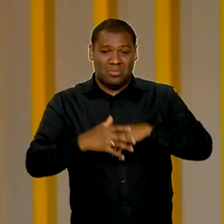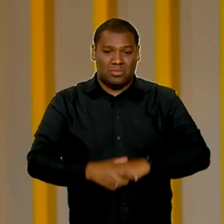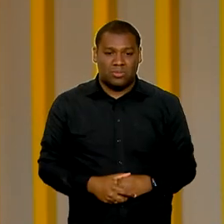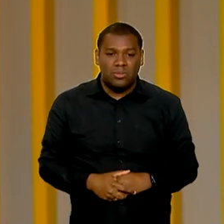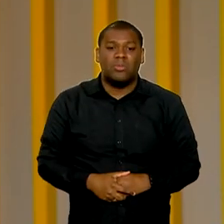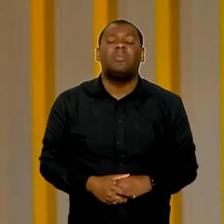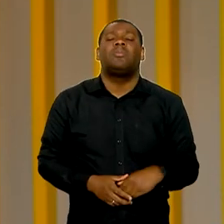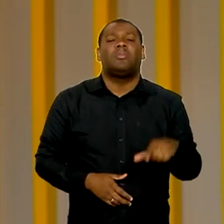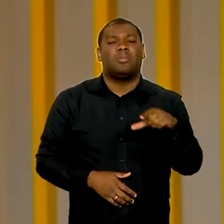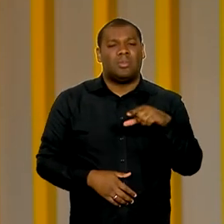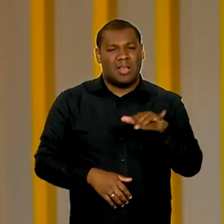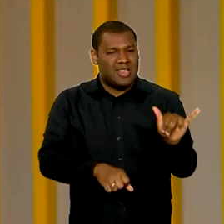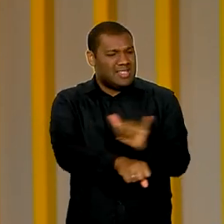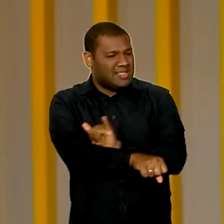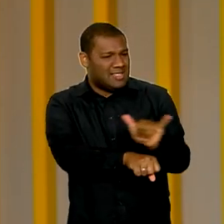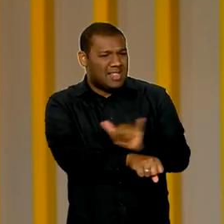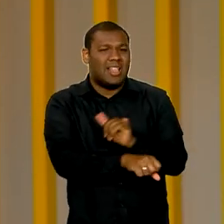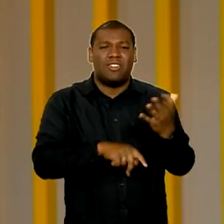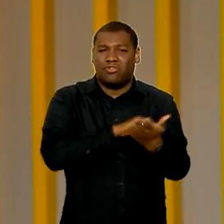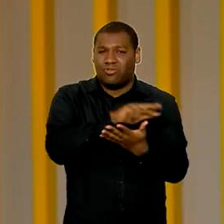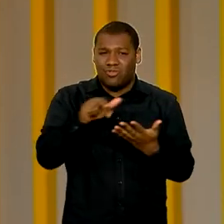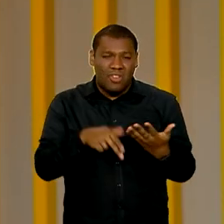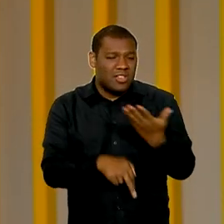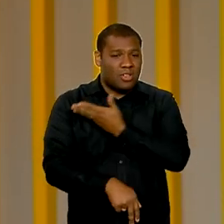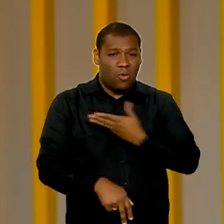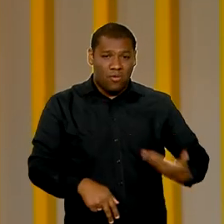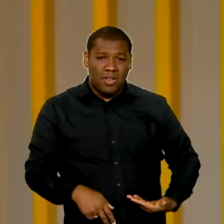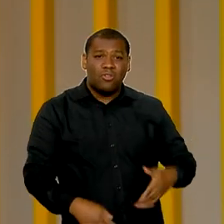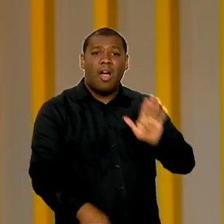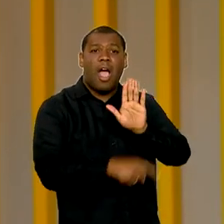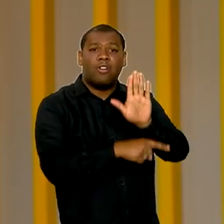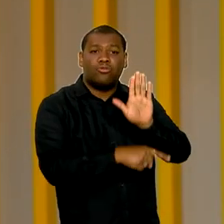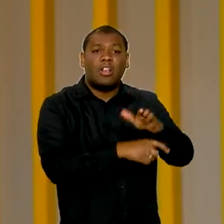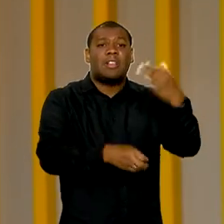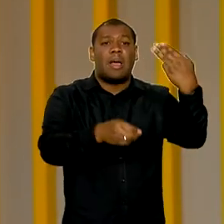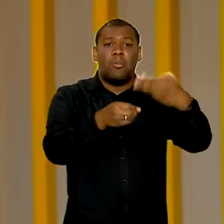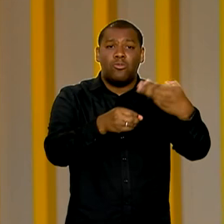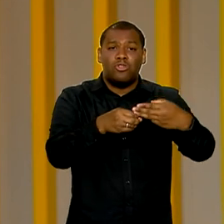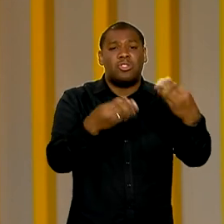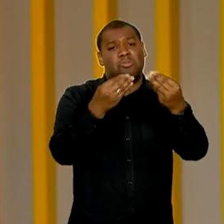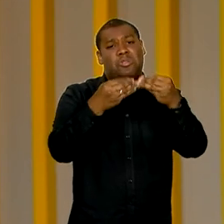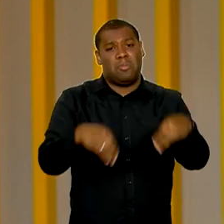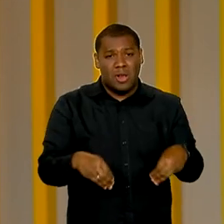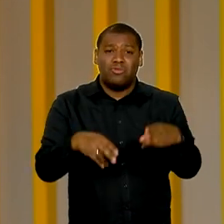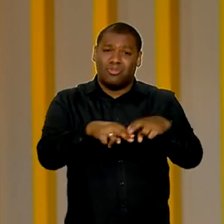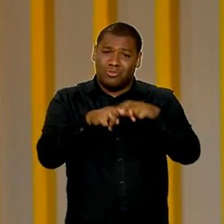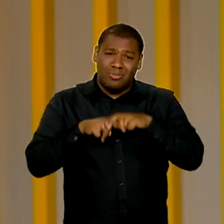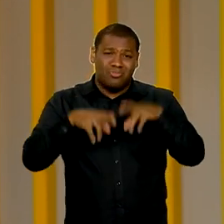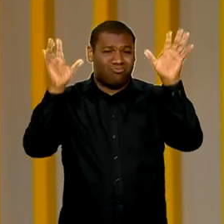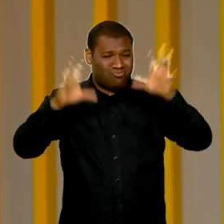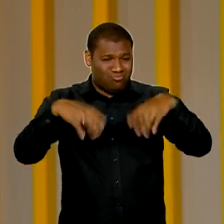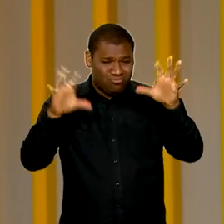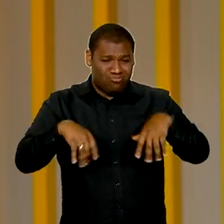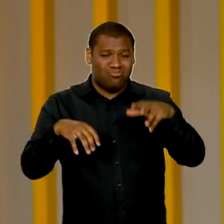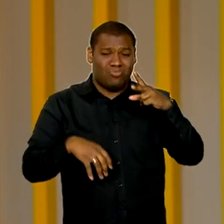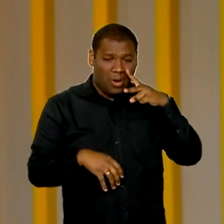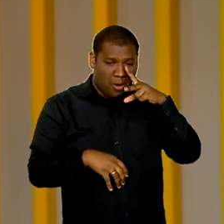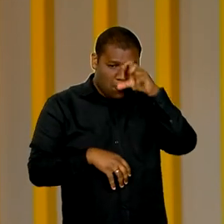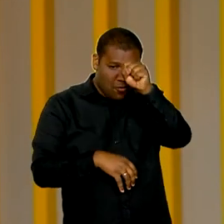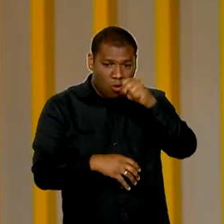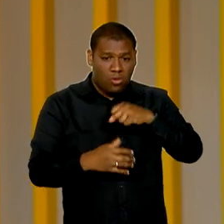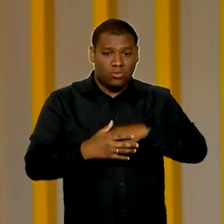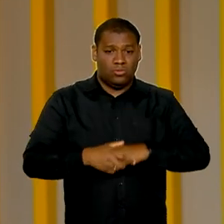São várias as medidas anunciadas pelo governo para ajudar os municípios afetados pelas chuvas no sul do país. E para